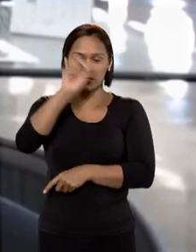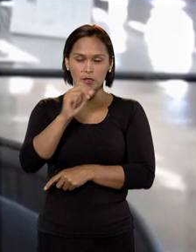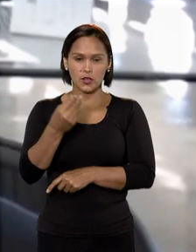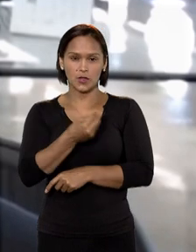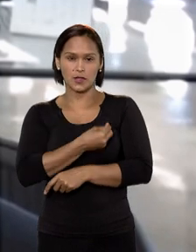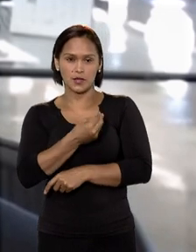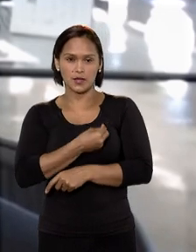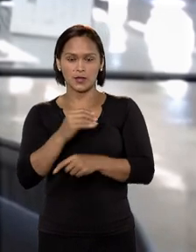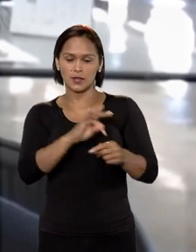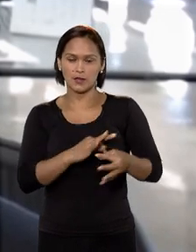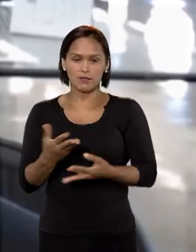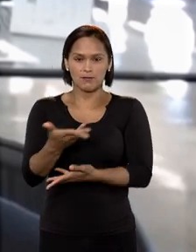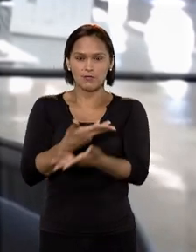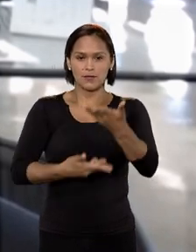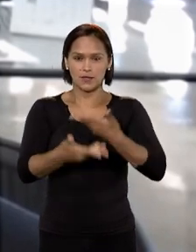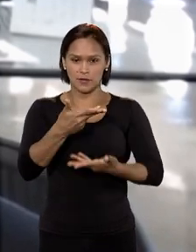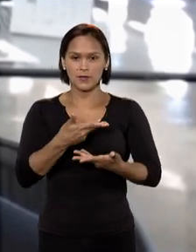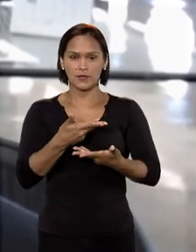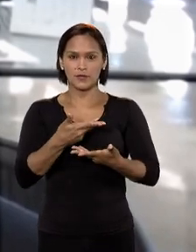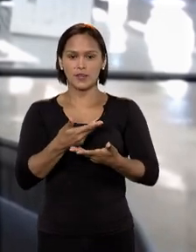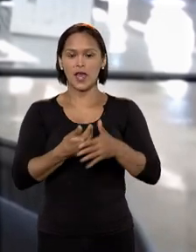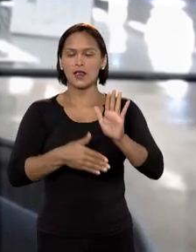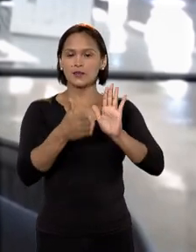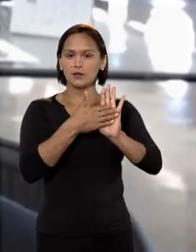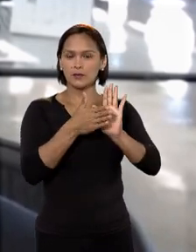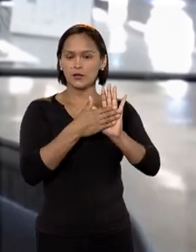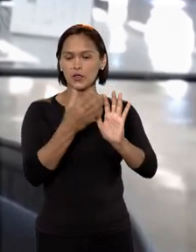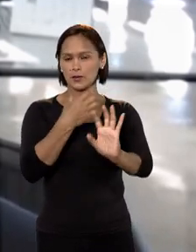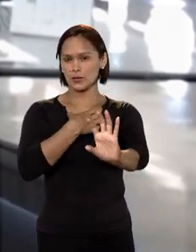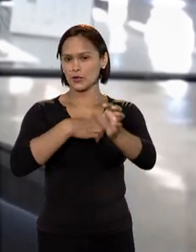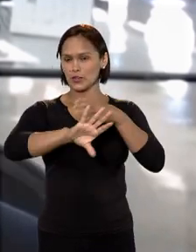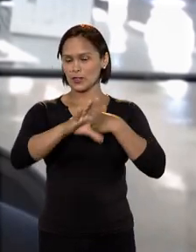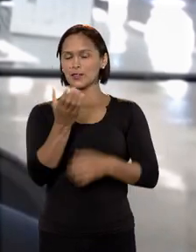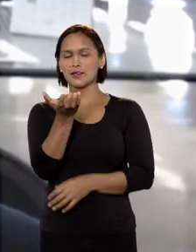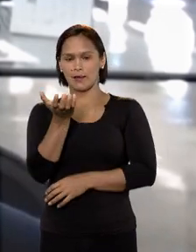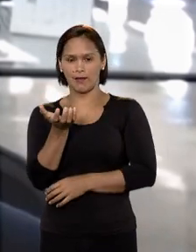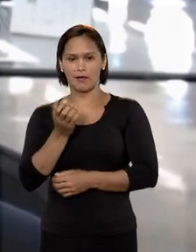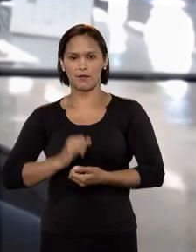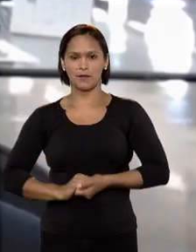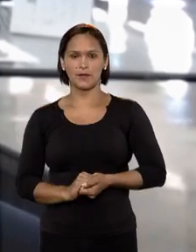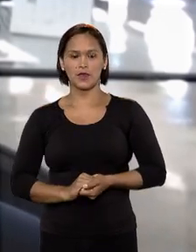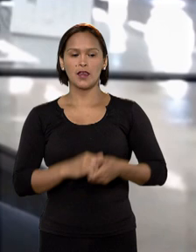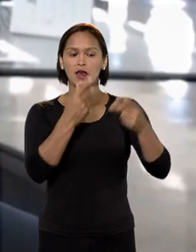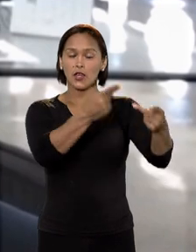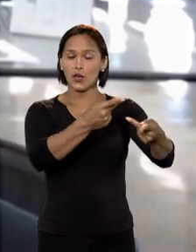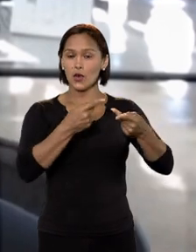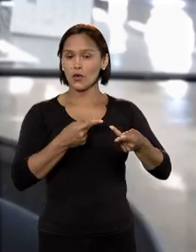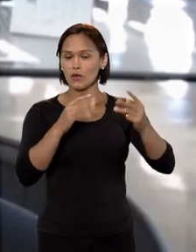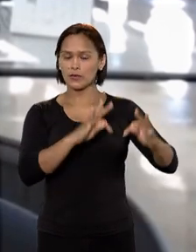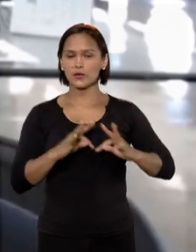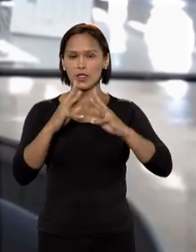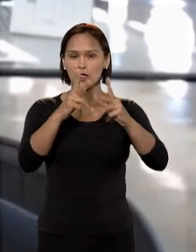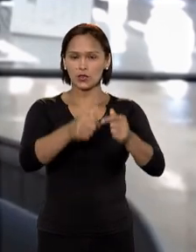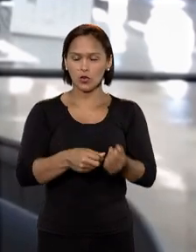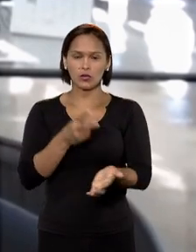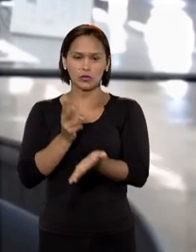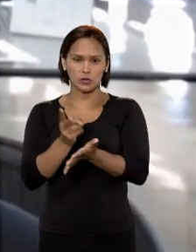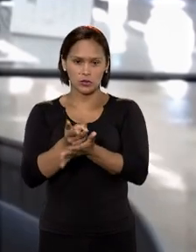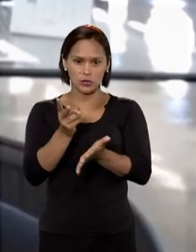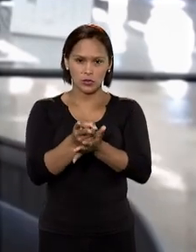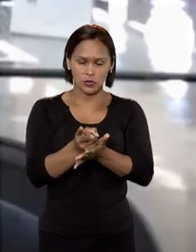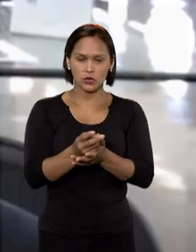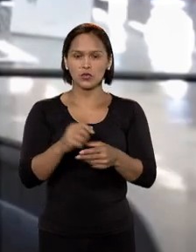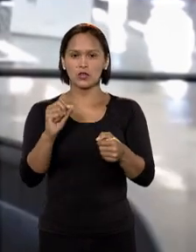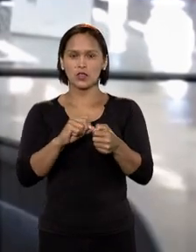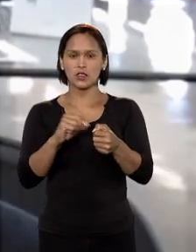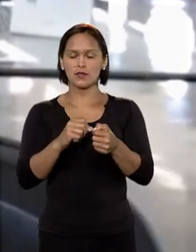nosso redor. Isso é o que este projeto empatia nos propõe. Eu convido a todos a seguirmos juntos